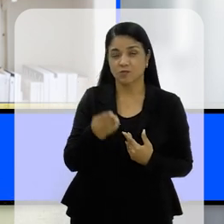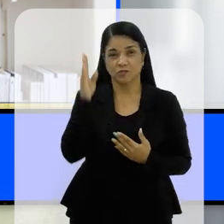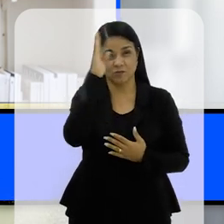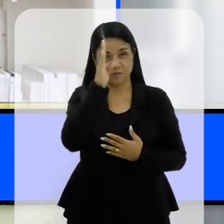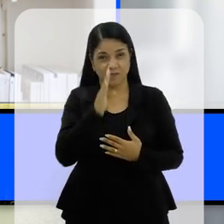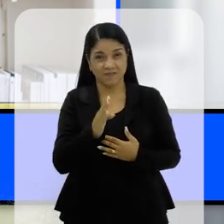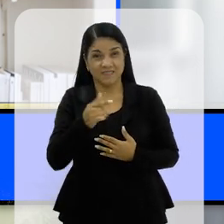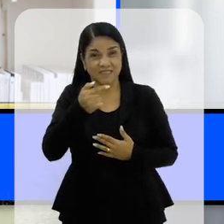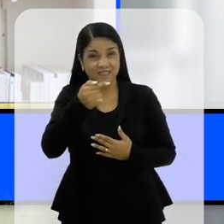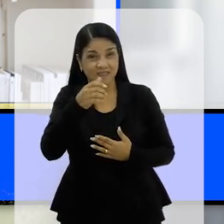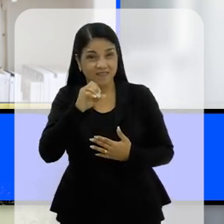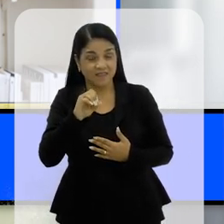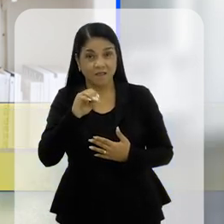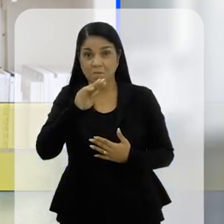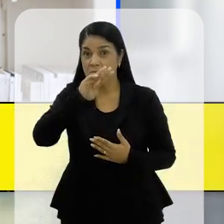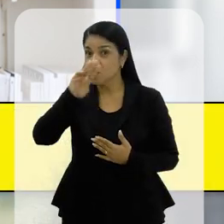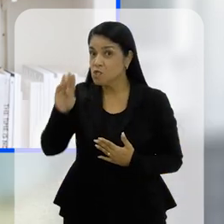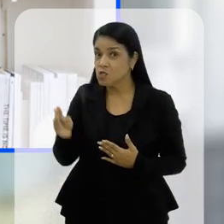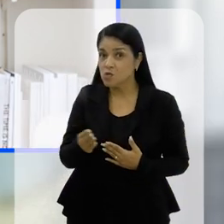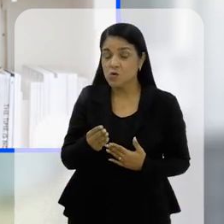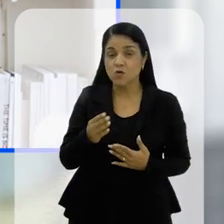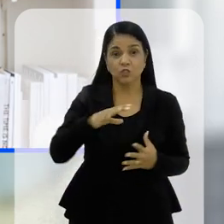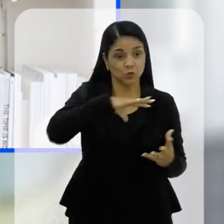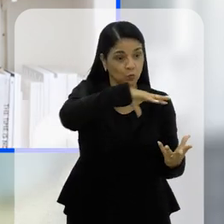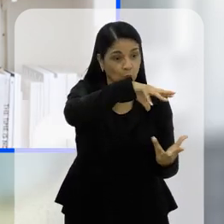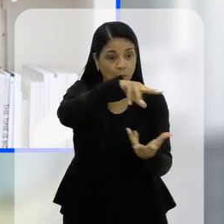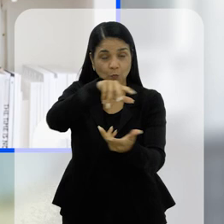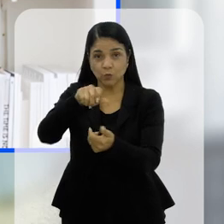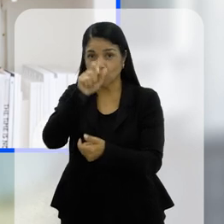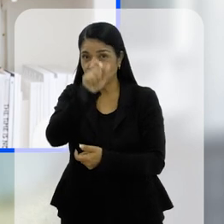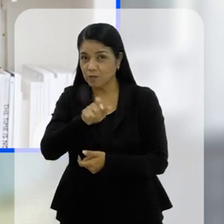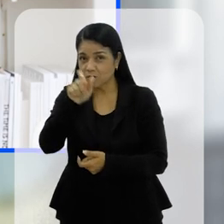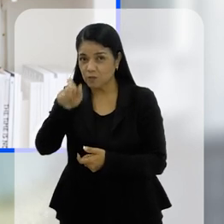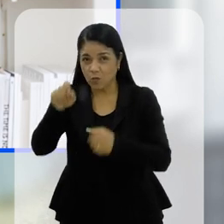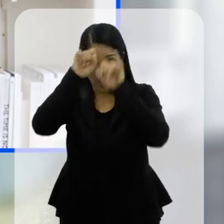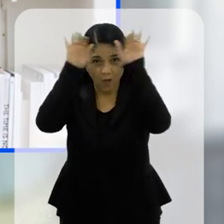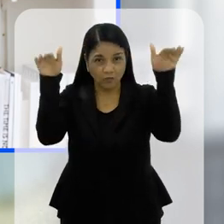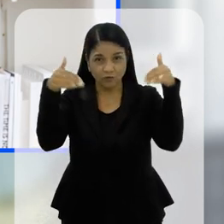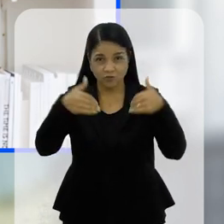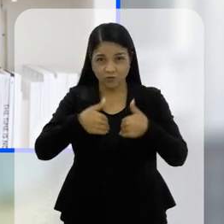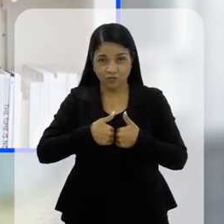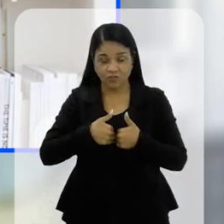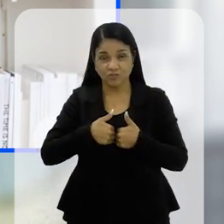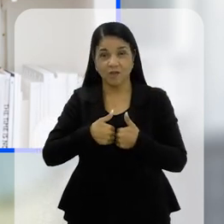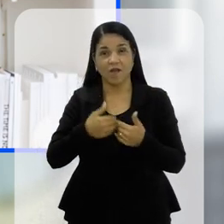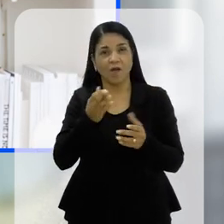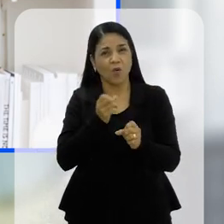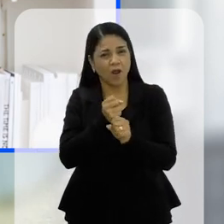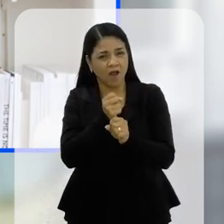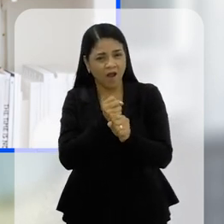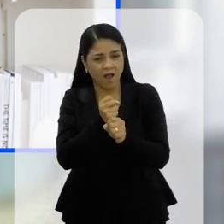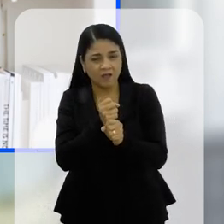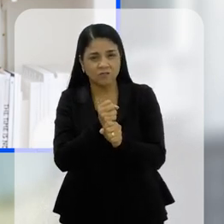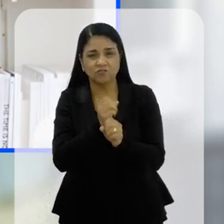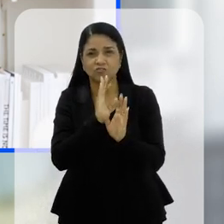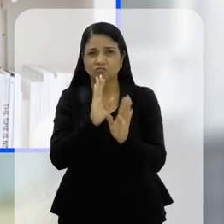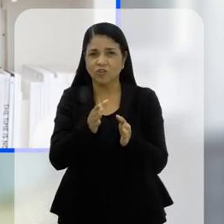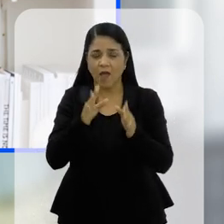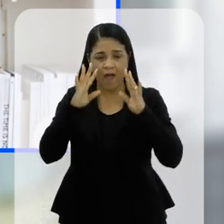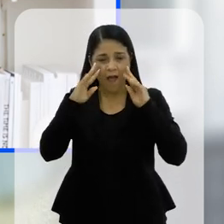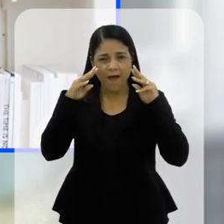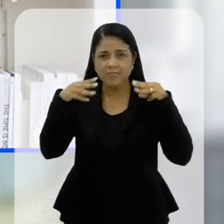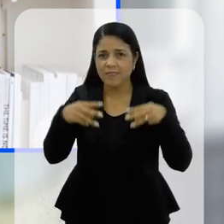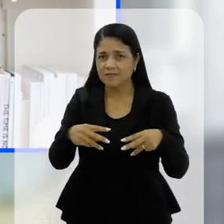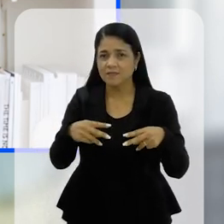brasileiros e 70 milhões de pessoas em todo o mundo. Apesar de ter ganhado foco nos últimos anos, é preciso uma